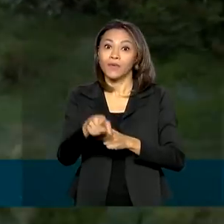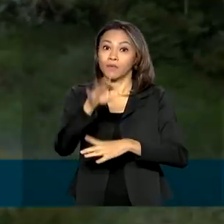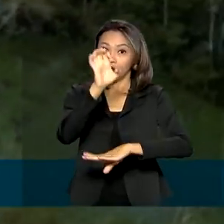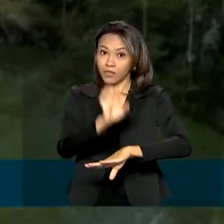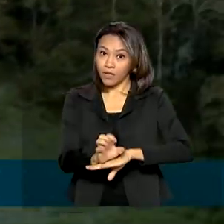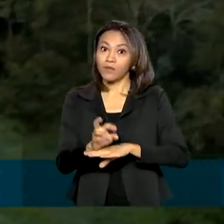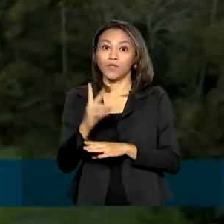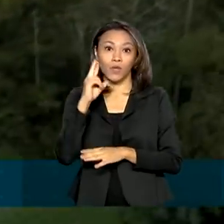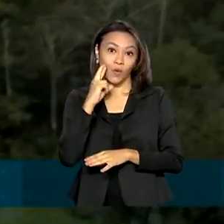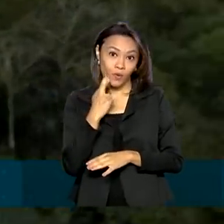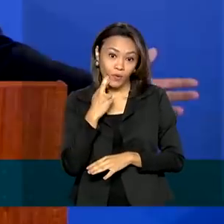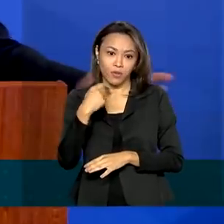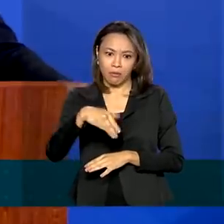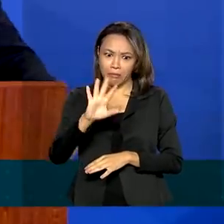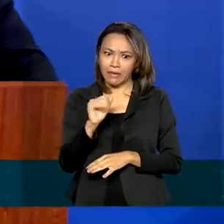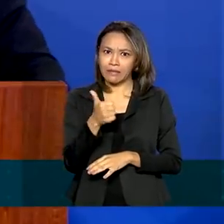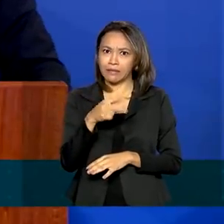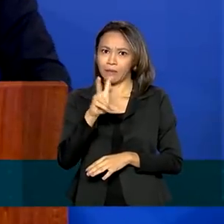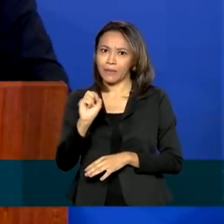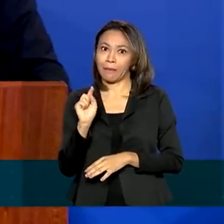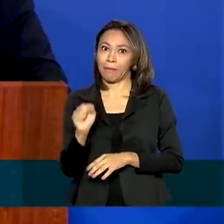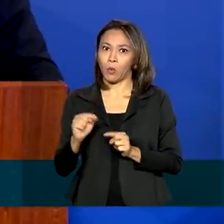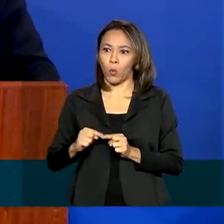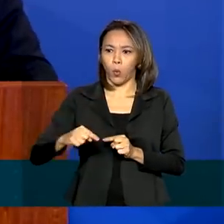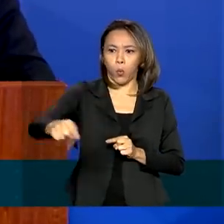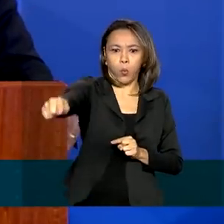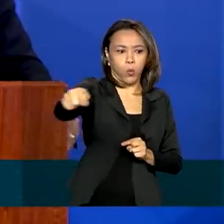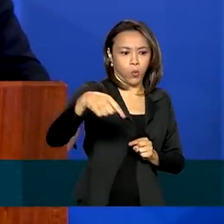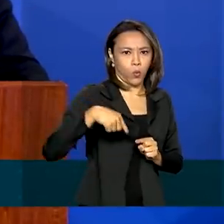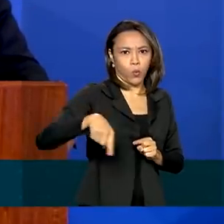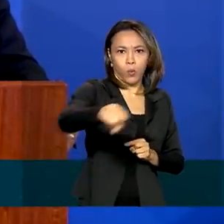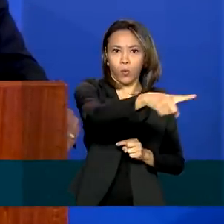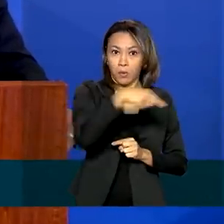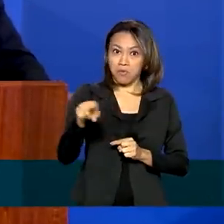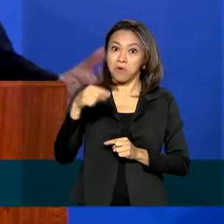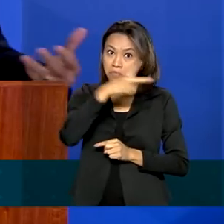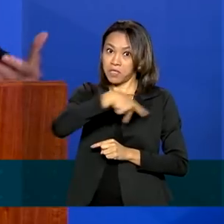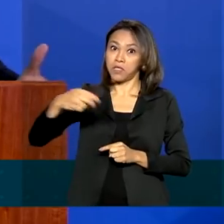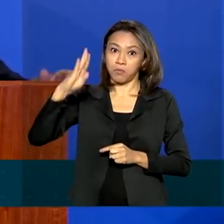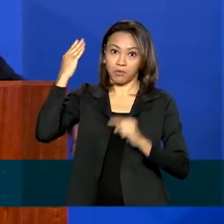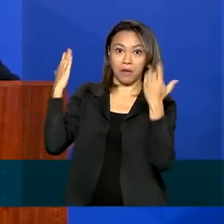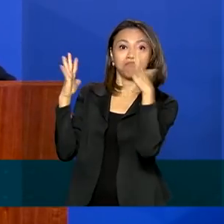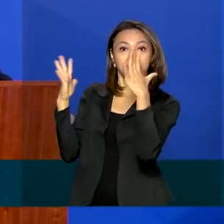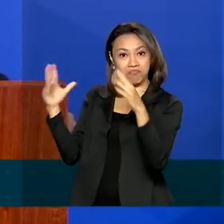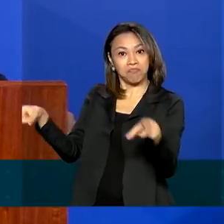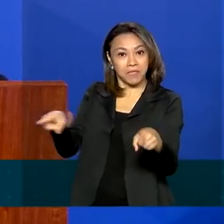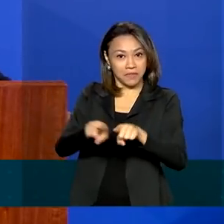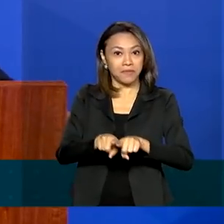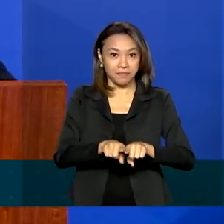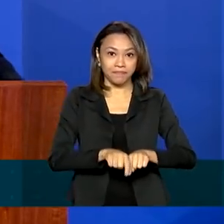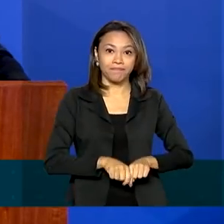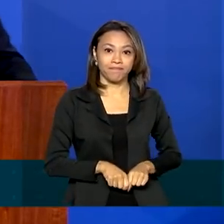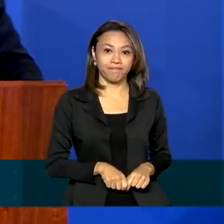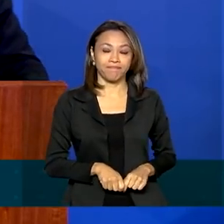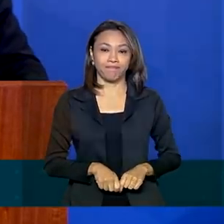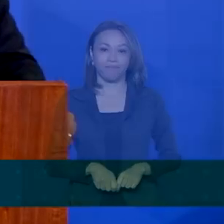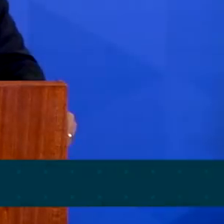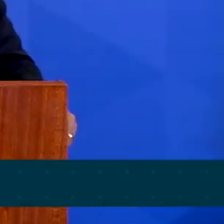75 mil hectares. O presidente Jair Bolsonaro comemorou a parceria. Essa vinda